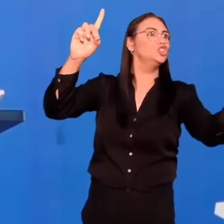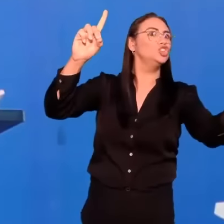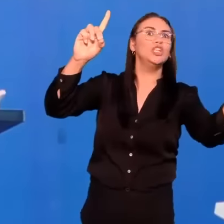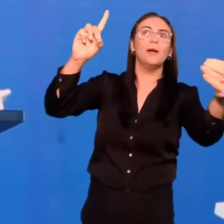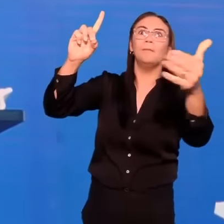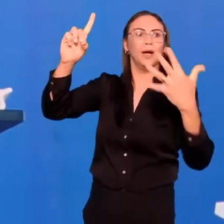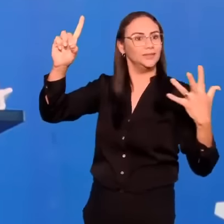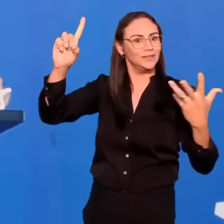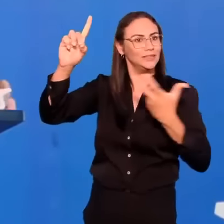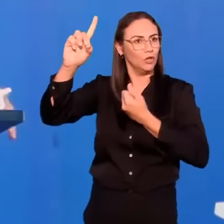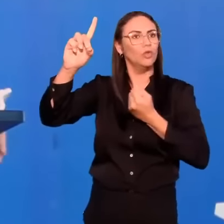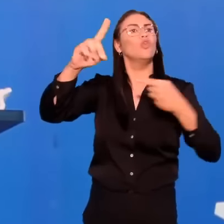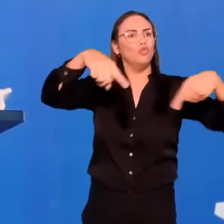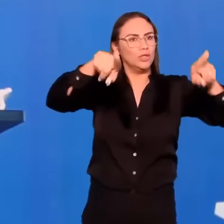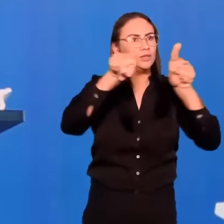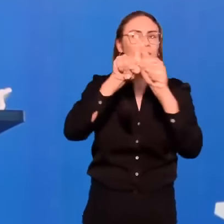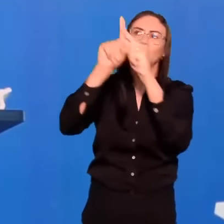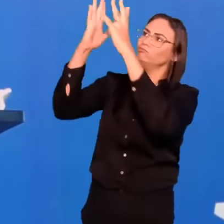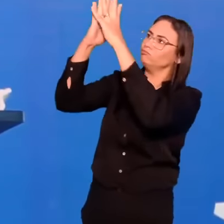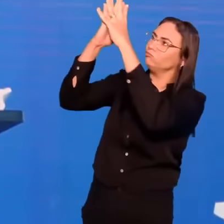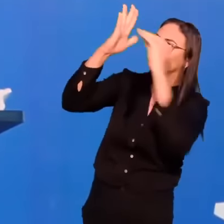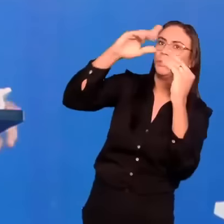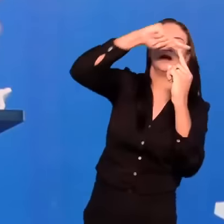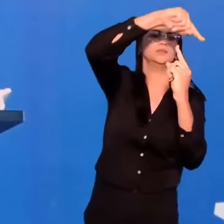também vós mesmo, em todo o vosso procedimento.